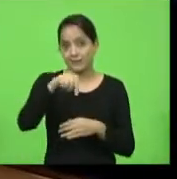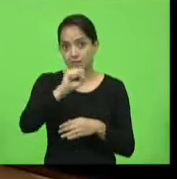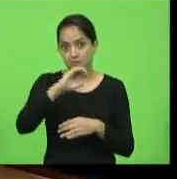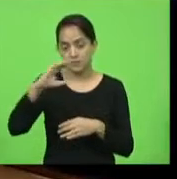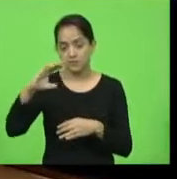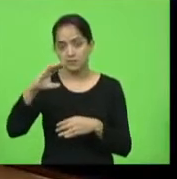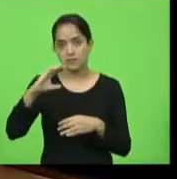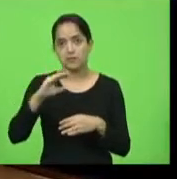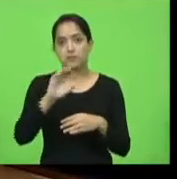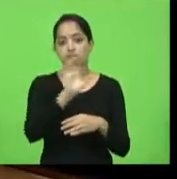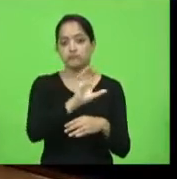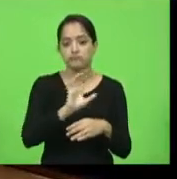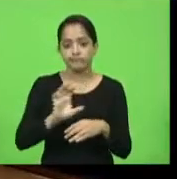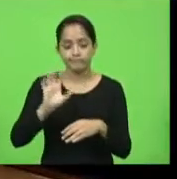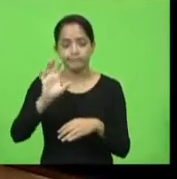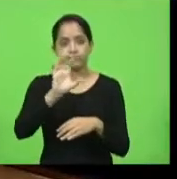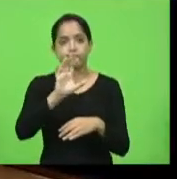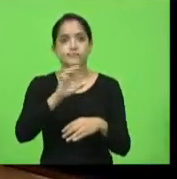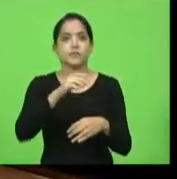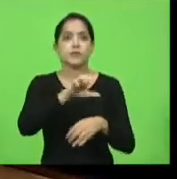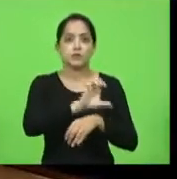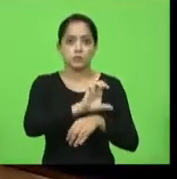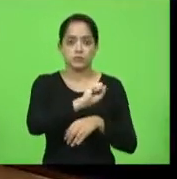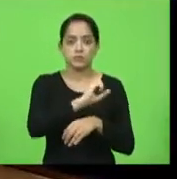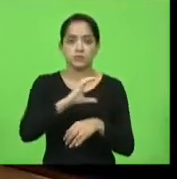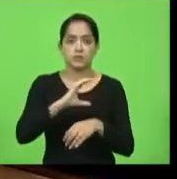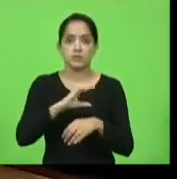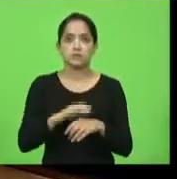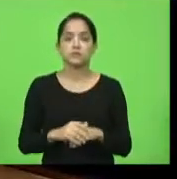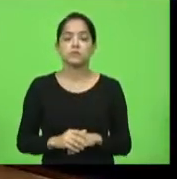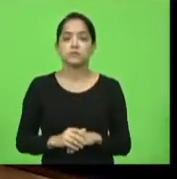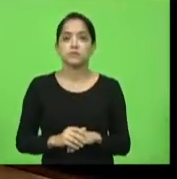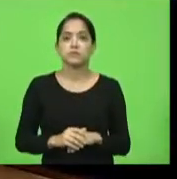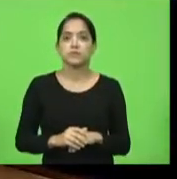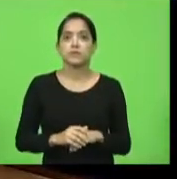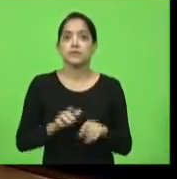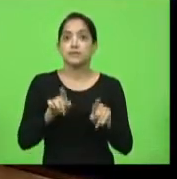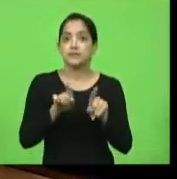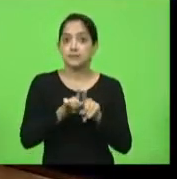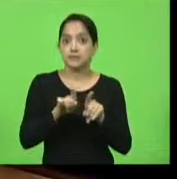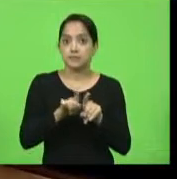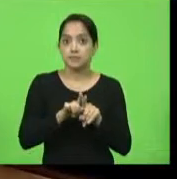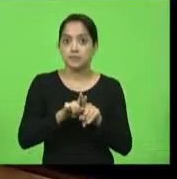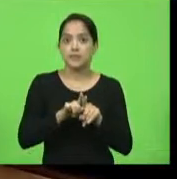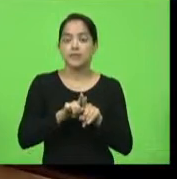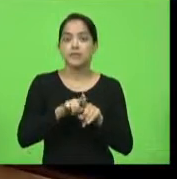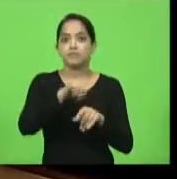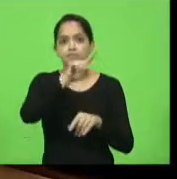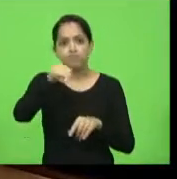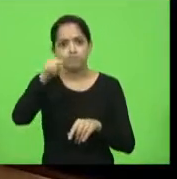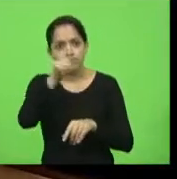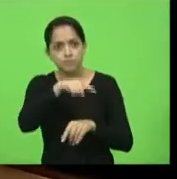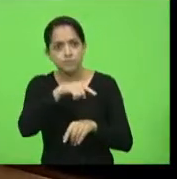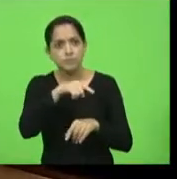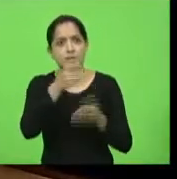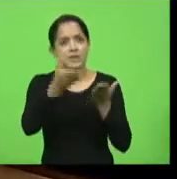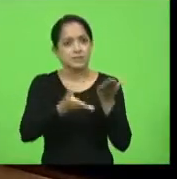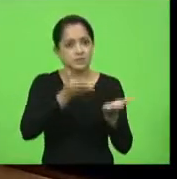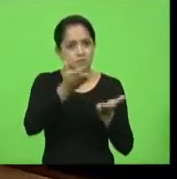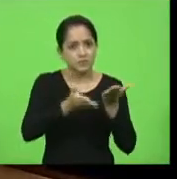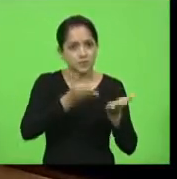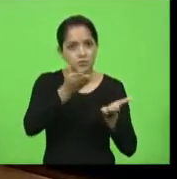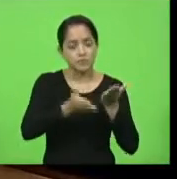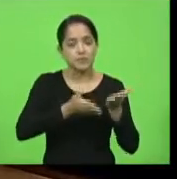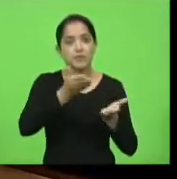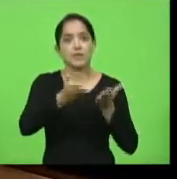em diversas regiões do Estado. A suspensão também imediata de todas o atendimento ambulatorial